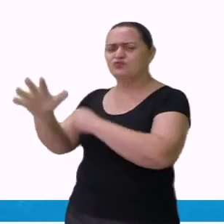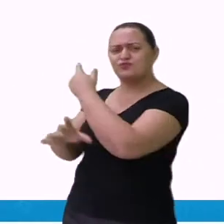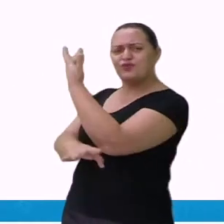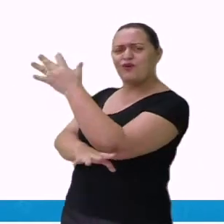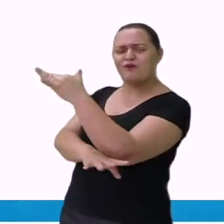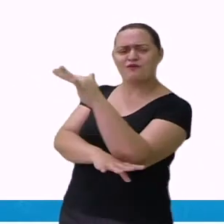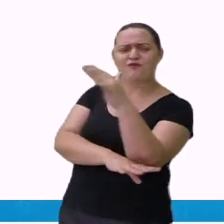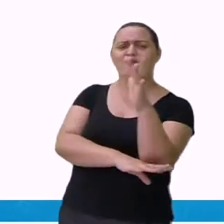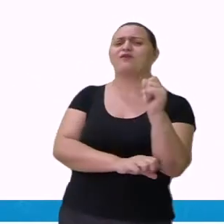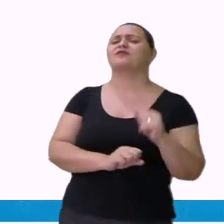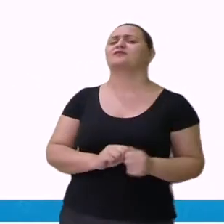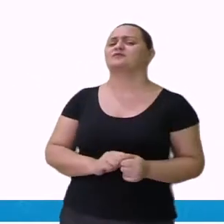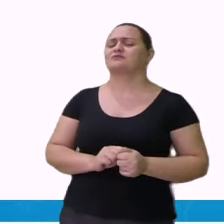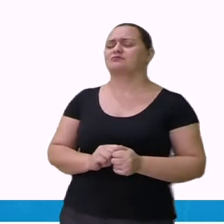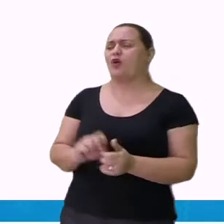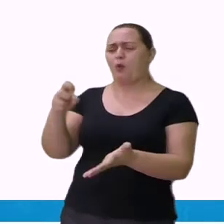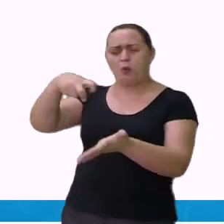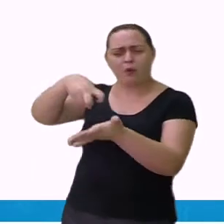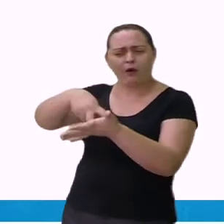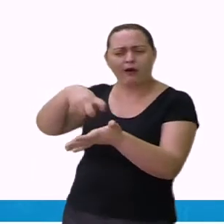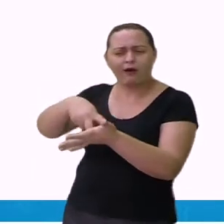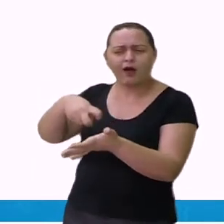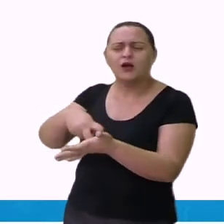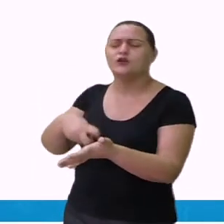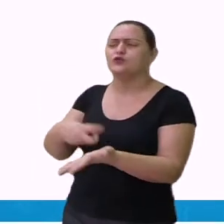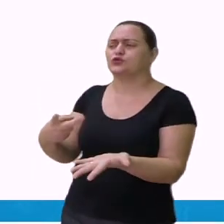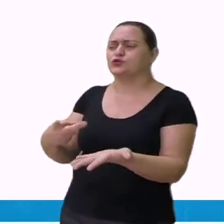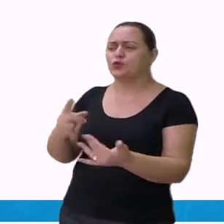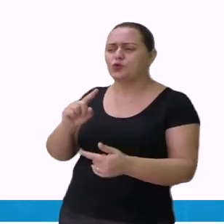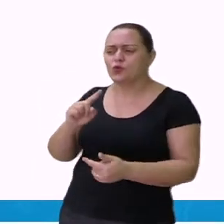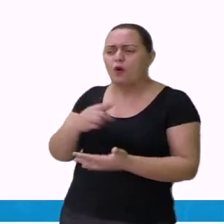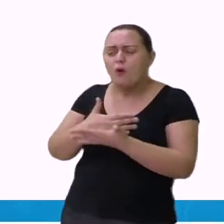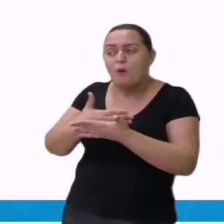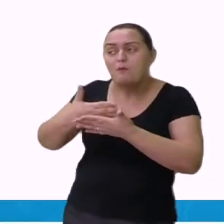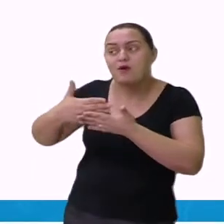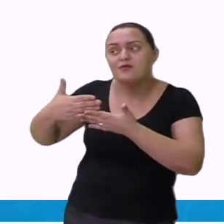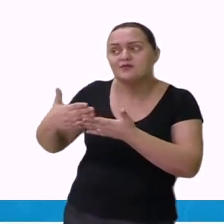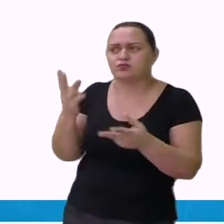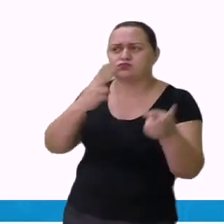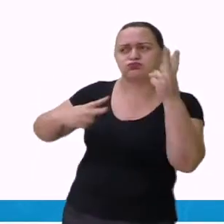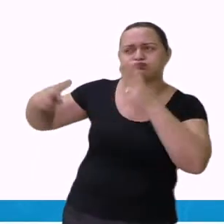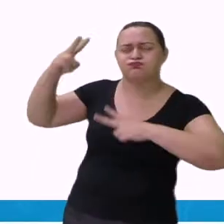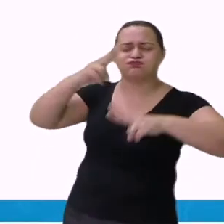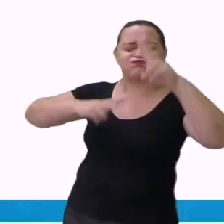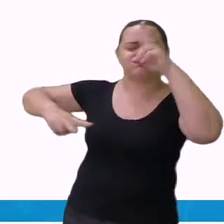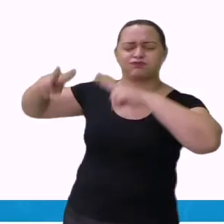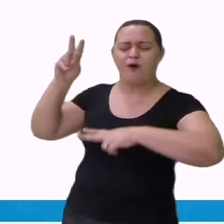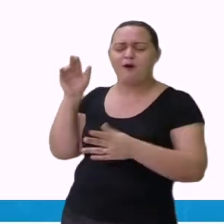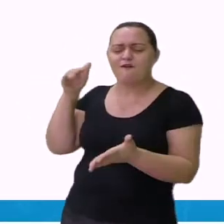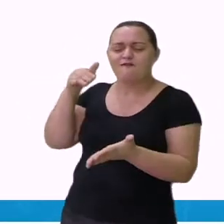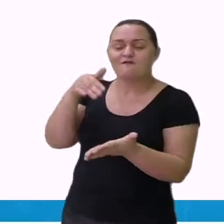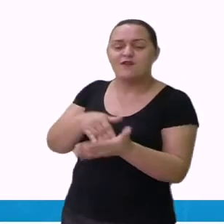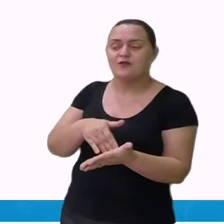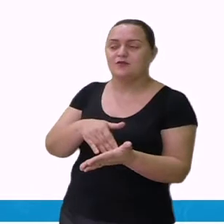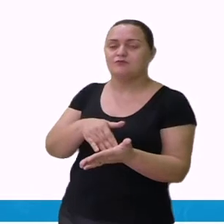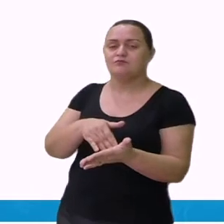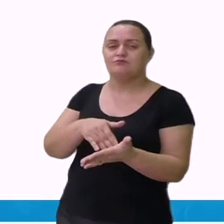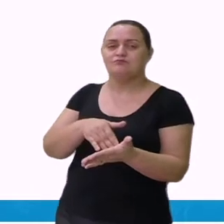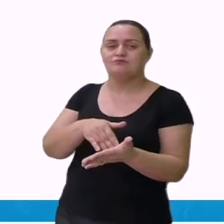começa o dia da ventania final. Então, quem estava furioso era